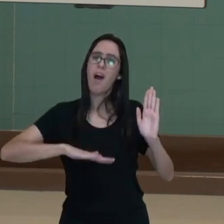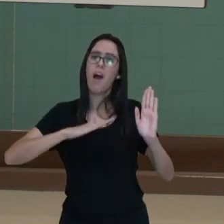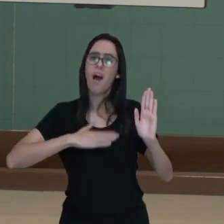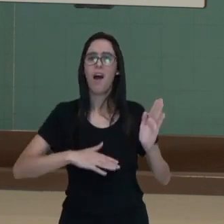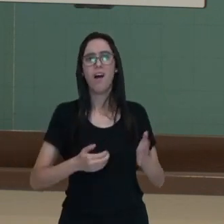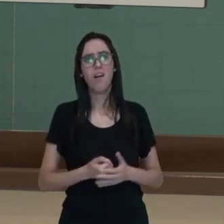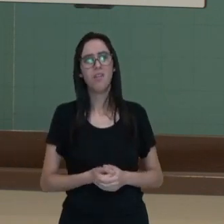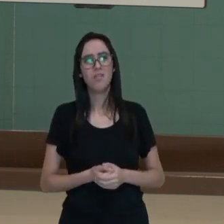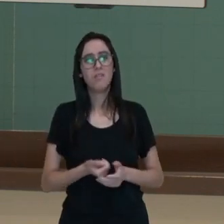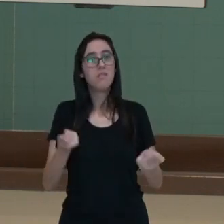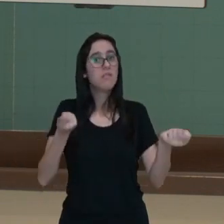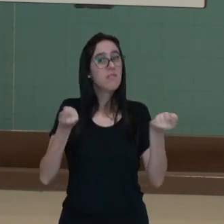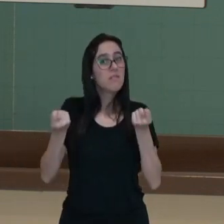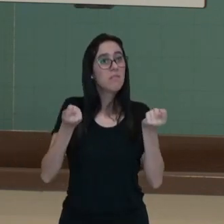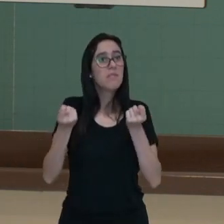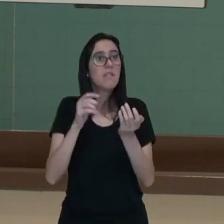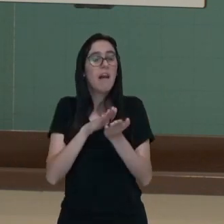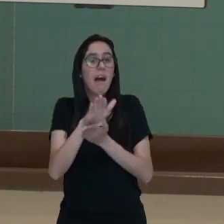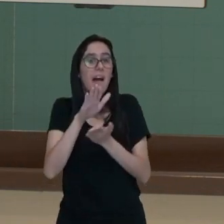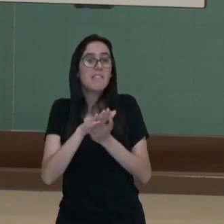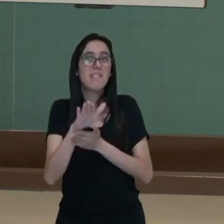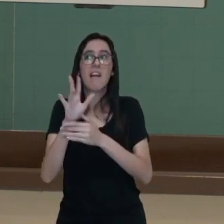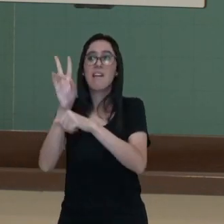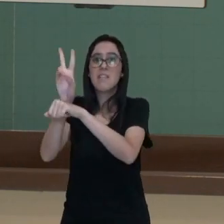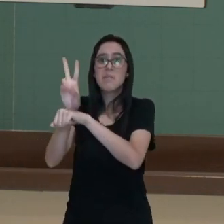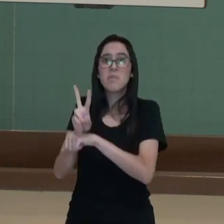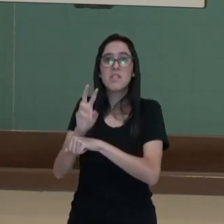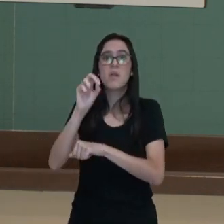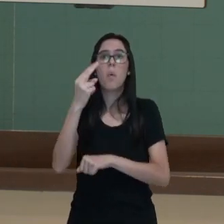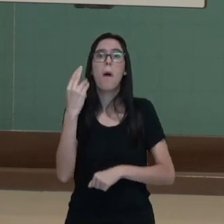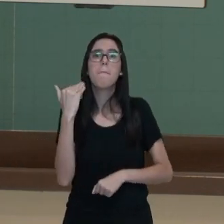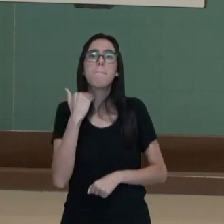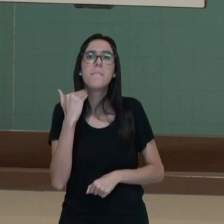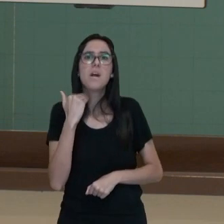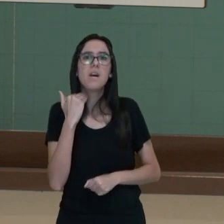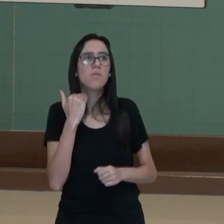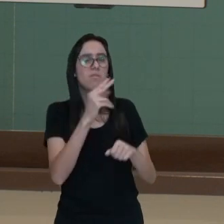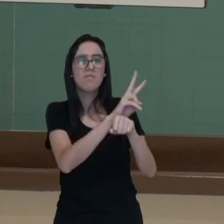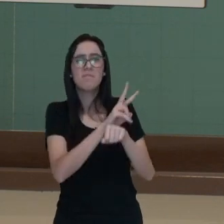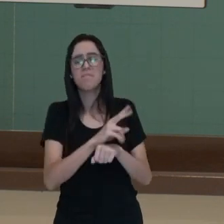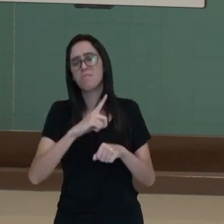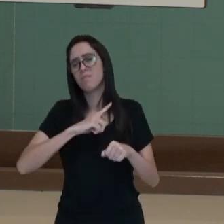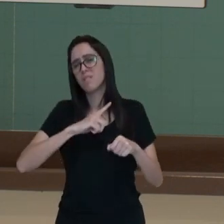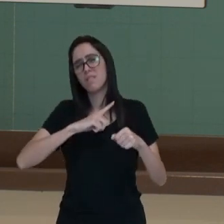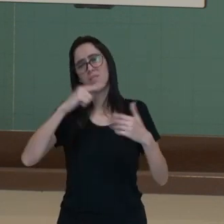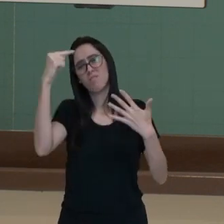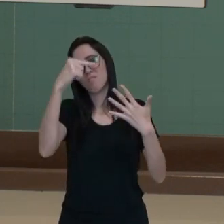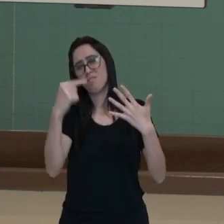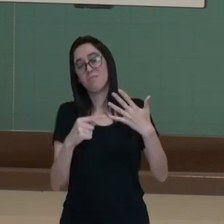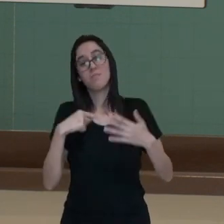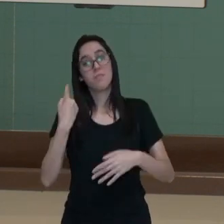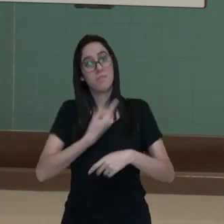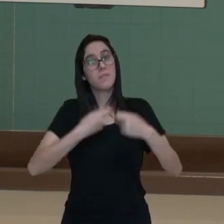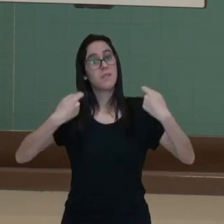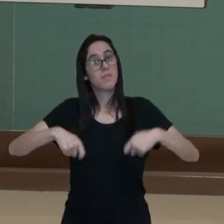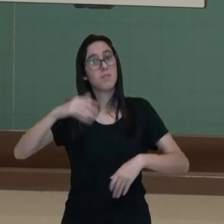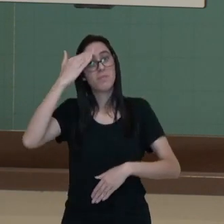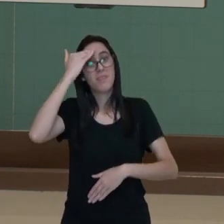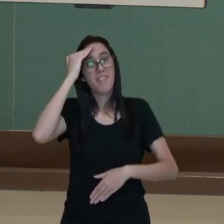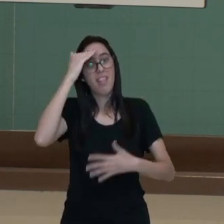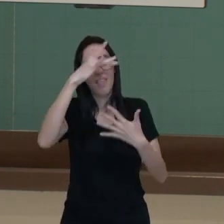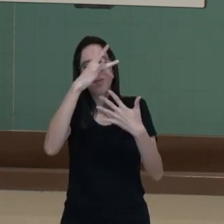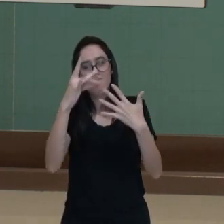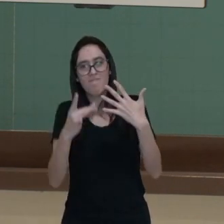Vai gastar? Vai emprestar? Vai financiar? Nós temos muitas possibilidades. Precisamos entender muito bem o